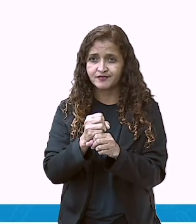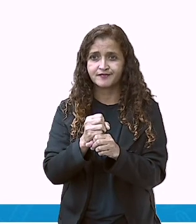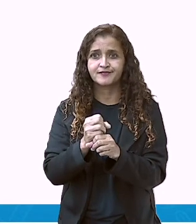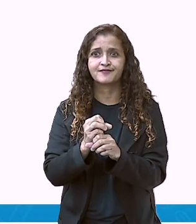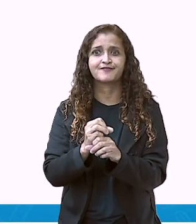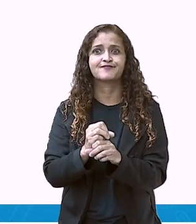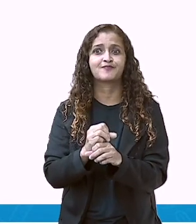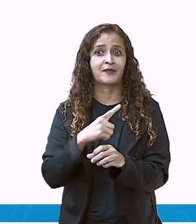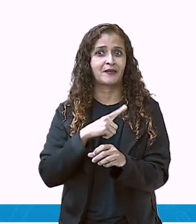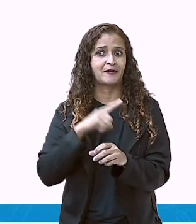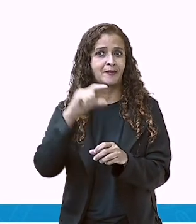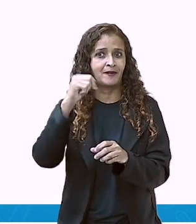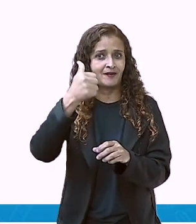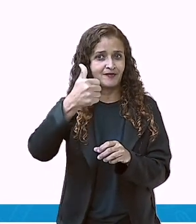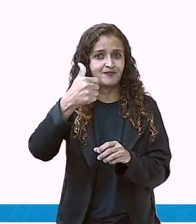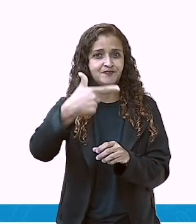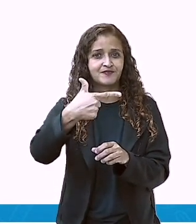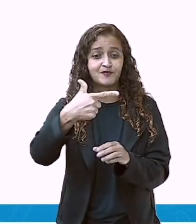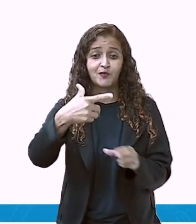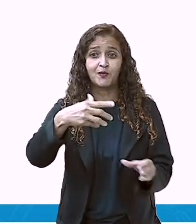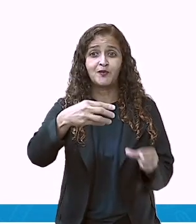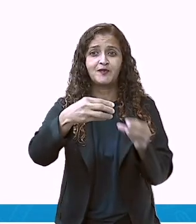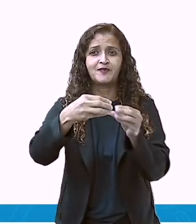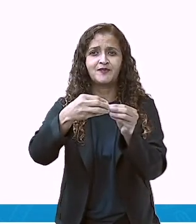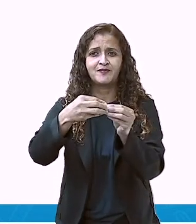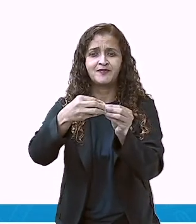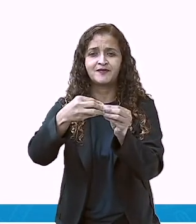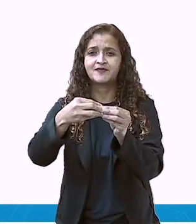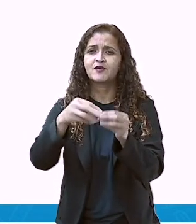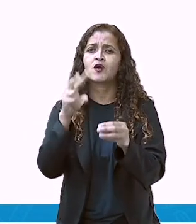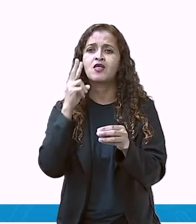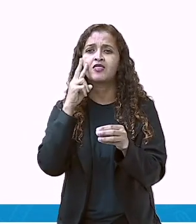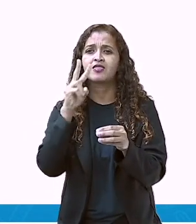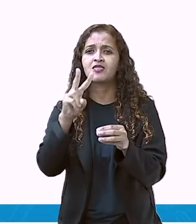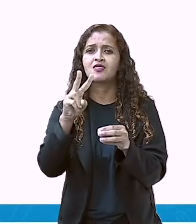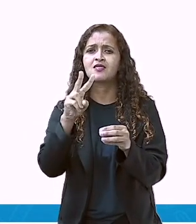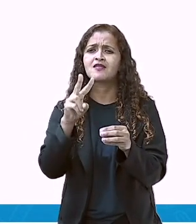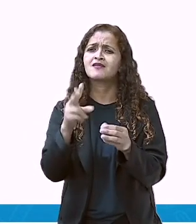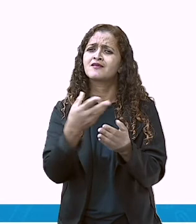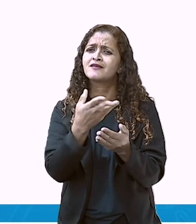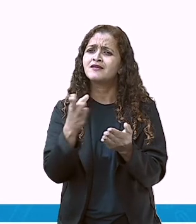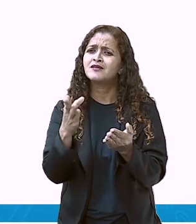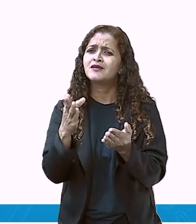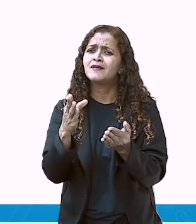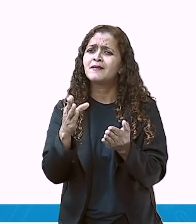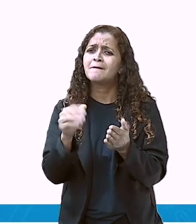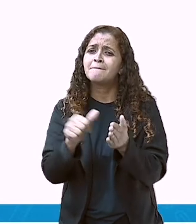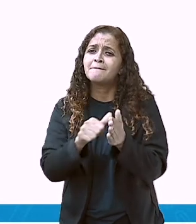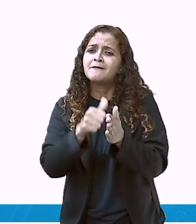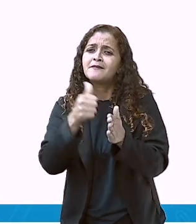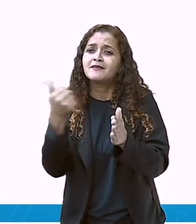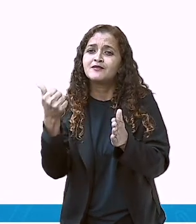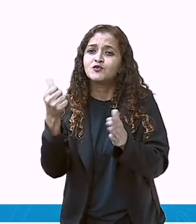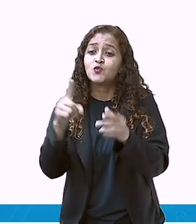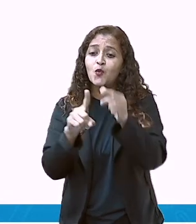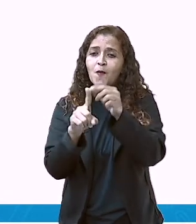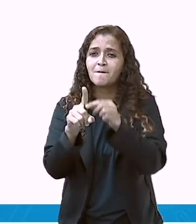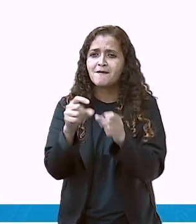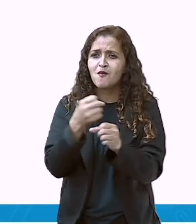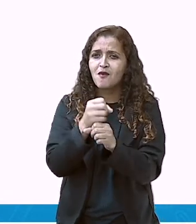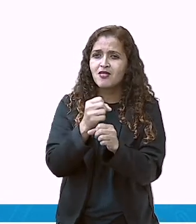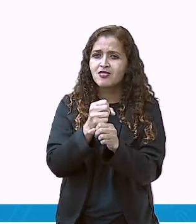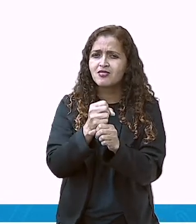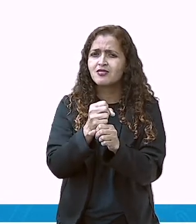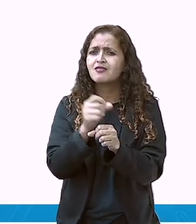12. Então, nós temos que completar. Vocês lembram qual que é o primeiro mês do ano? Aquele que inicia? Quem